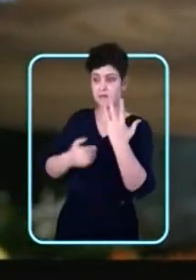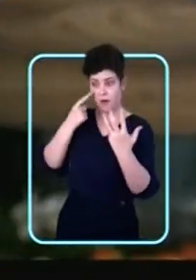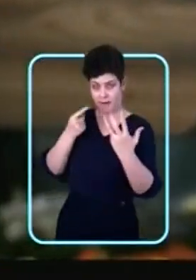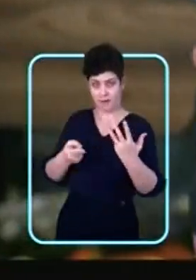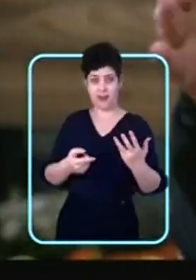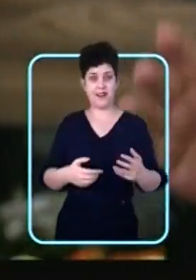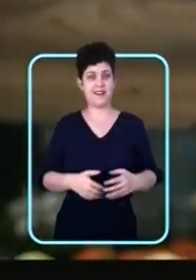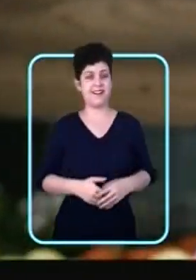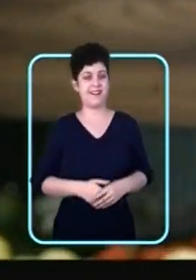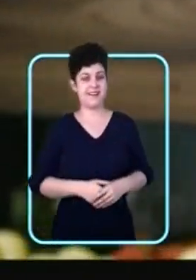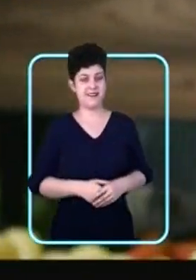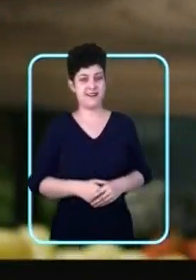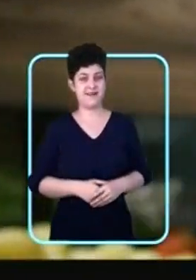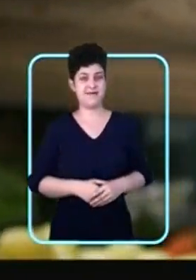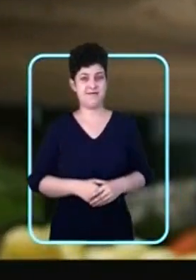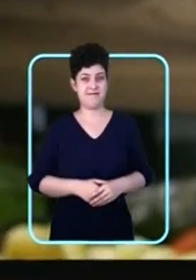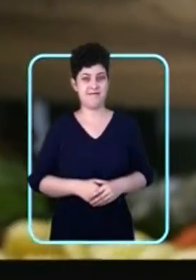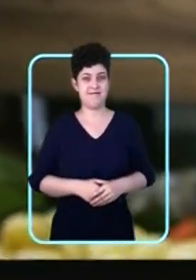Célia.